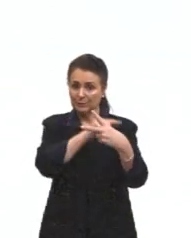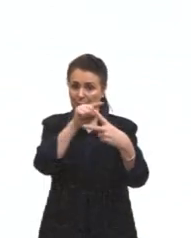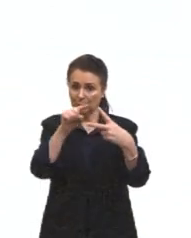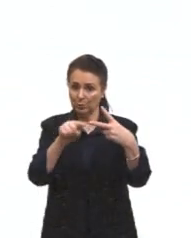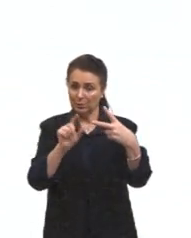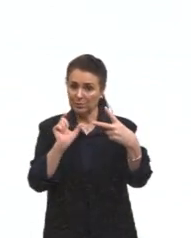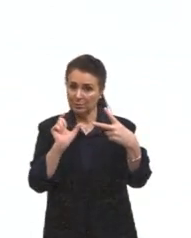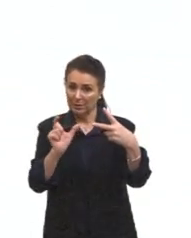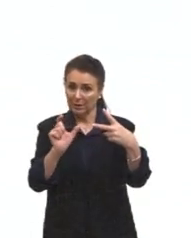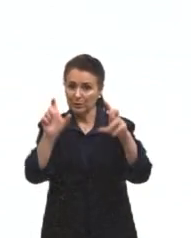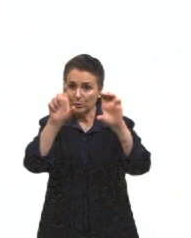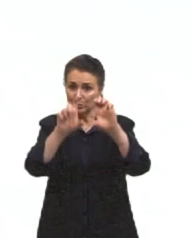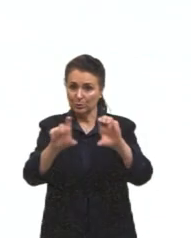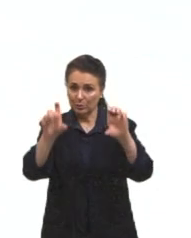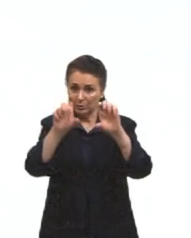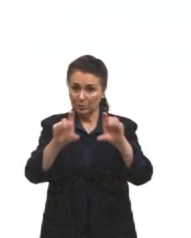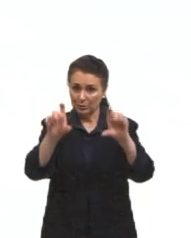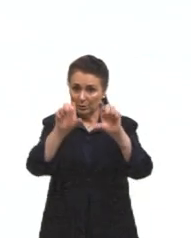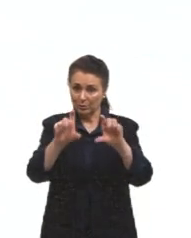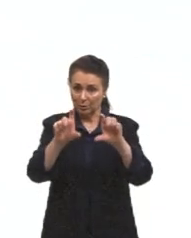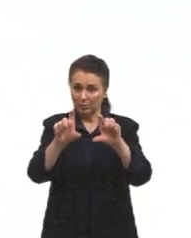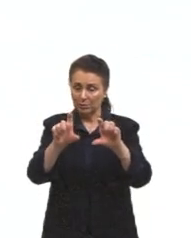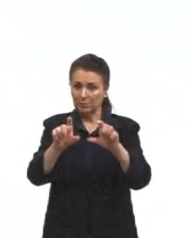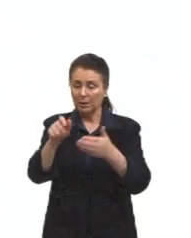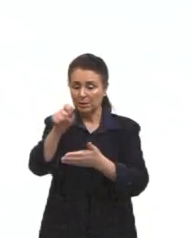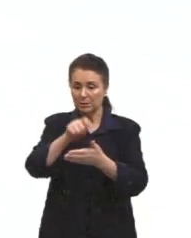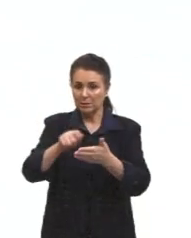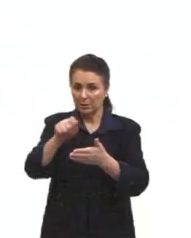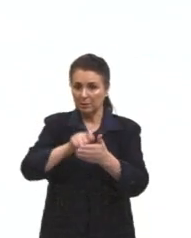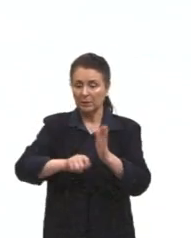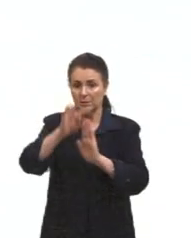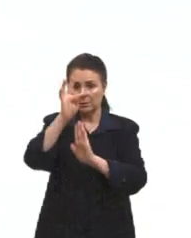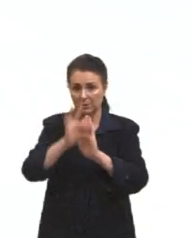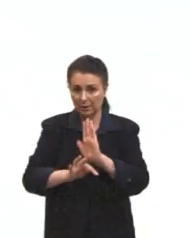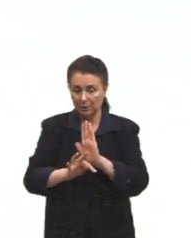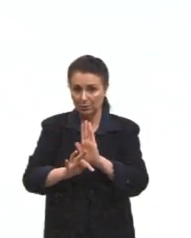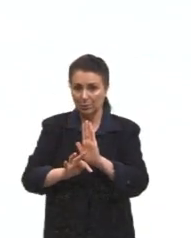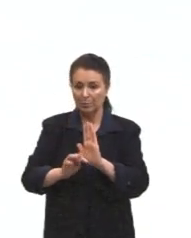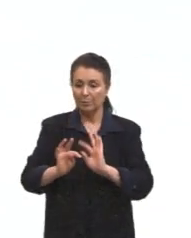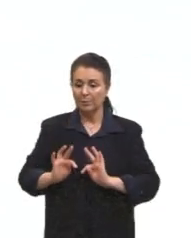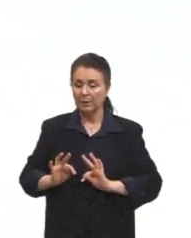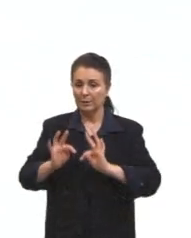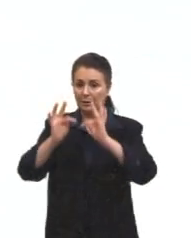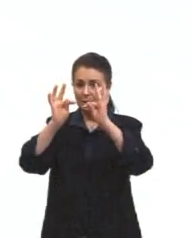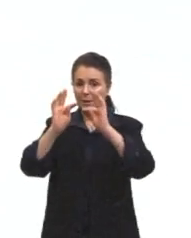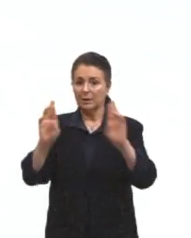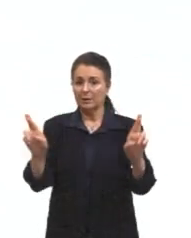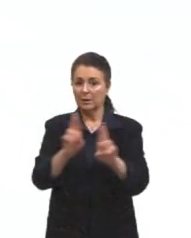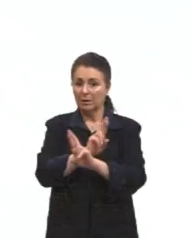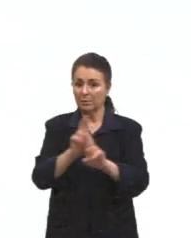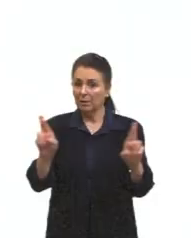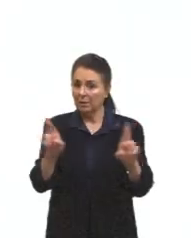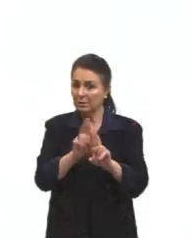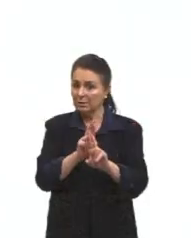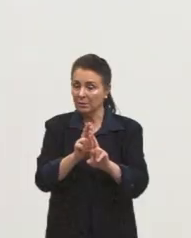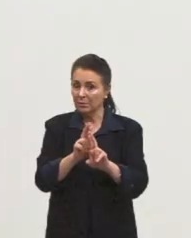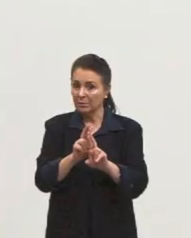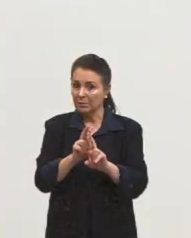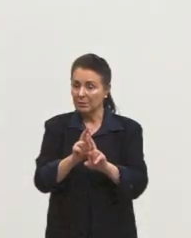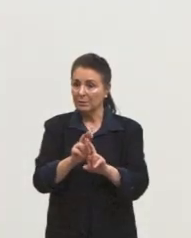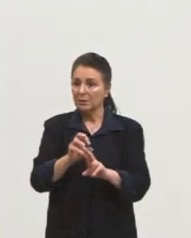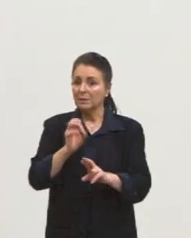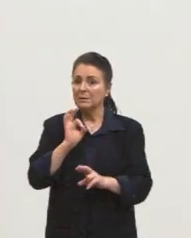se tu estás escrevendo um texto, né, voltado para a área de tecnologia, ele tem uma relação íntima, não é isso? Com certeza. Porque